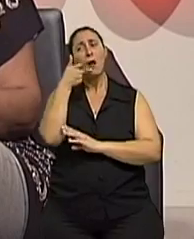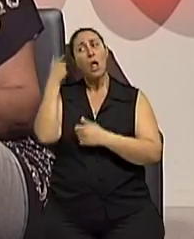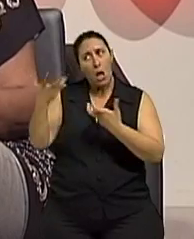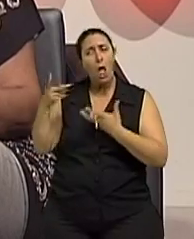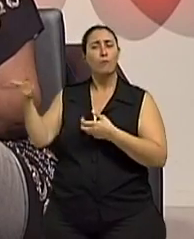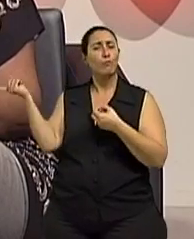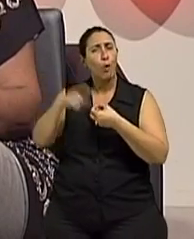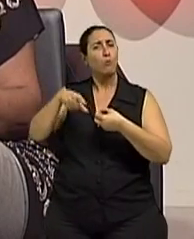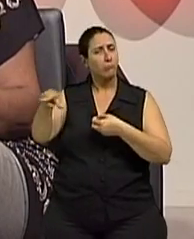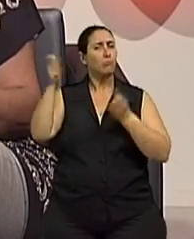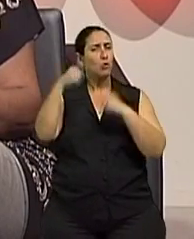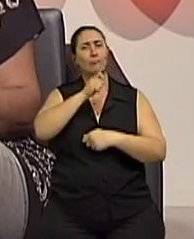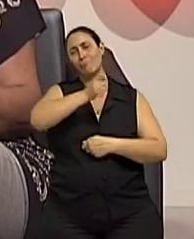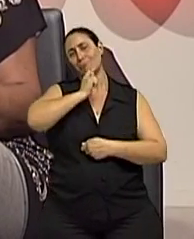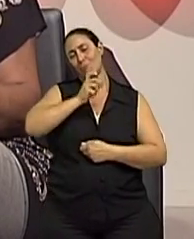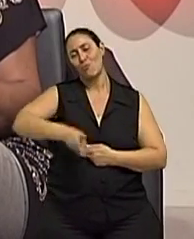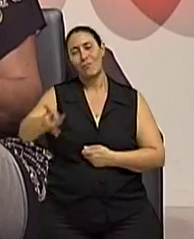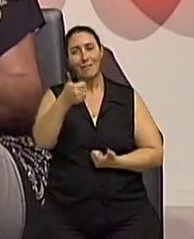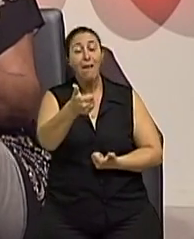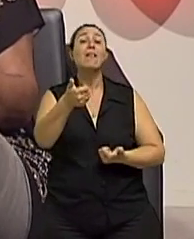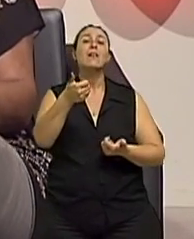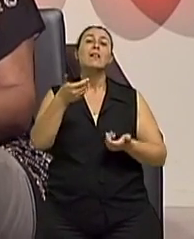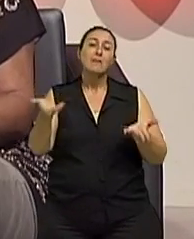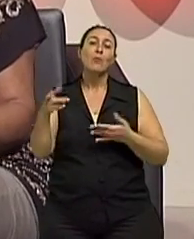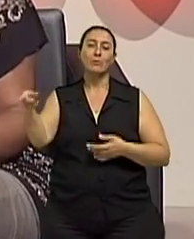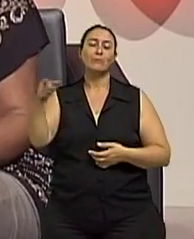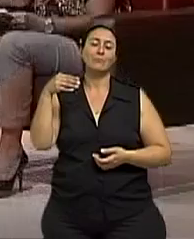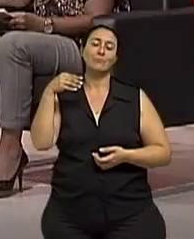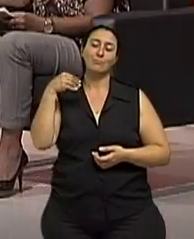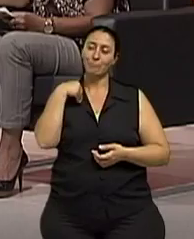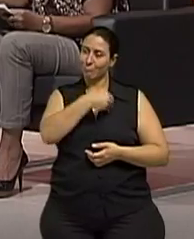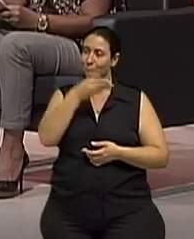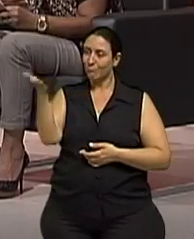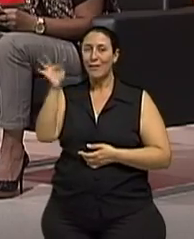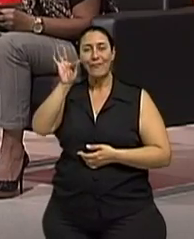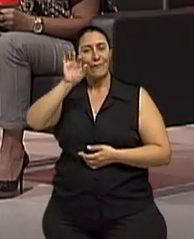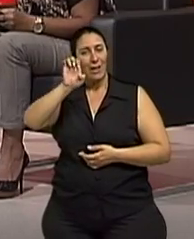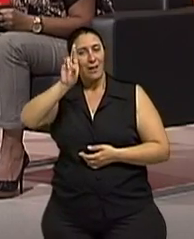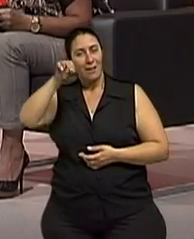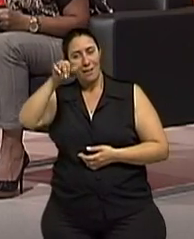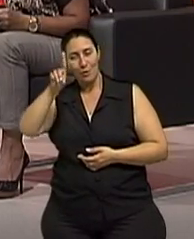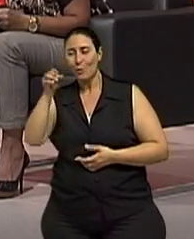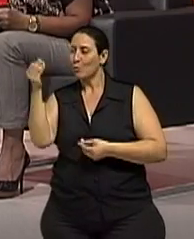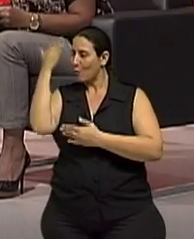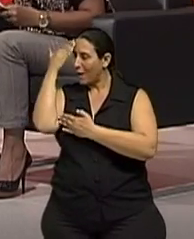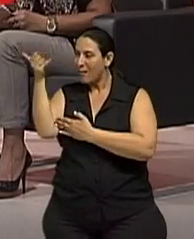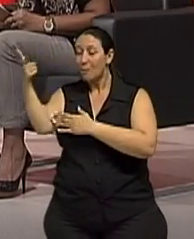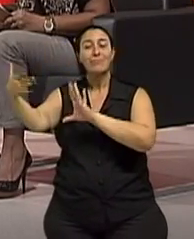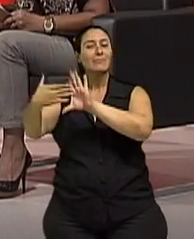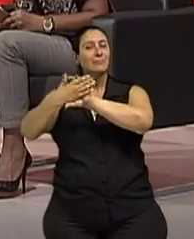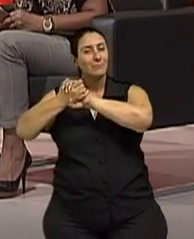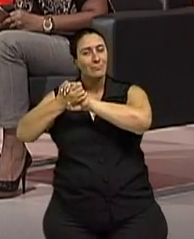convida ele mais uma vez pra estar aqui com a gente, né? Pois é, doutor Fernando Milko, muito obrigada pela sua entrevista. Vamos terminar com essa mão aqui, de